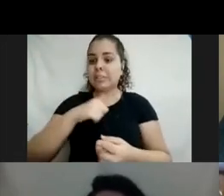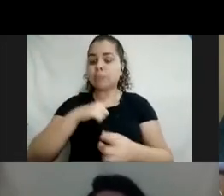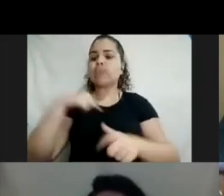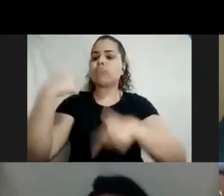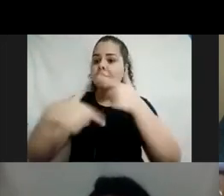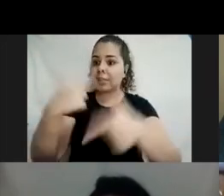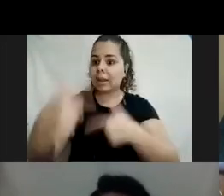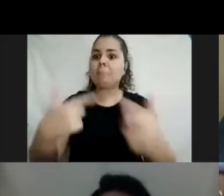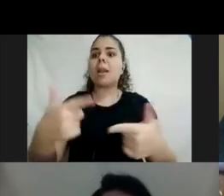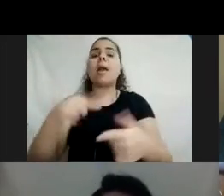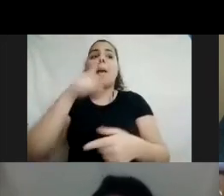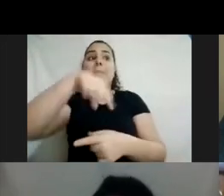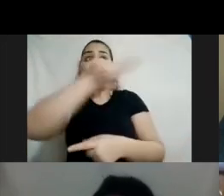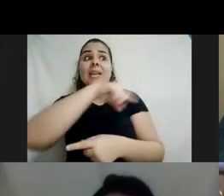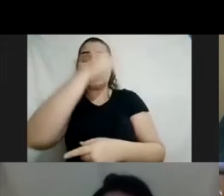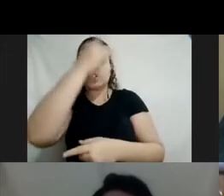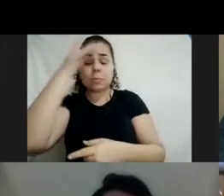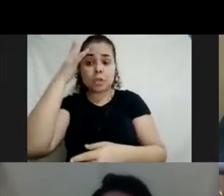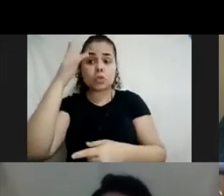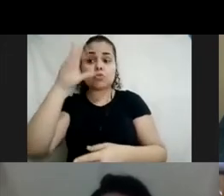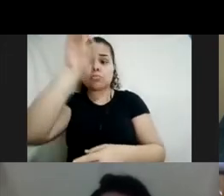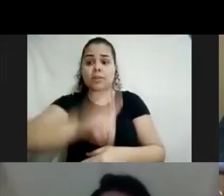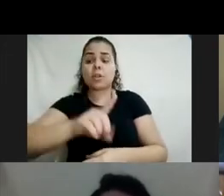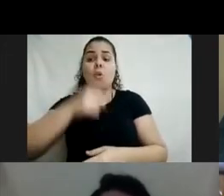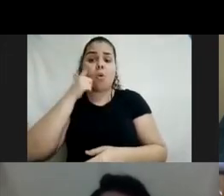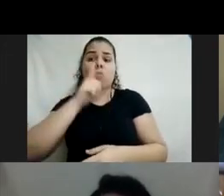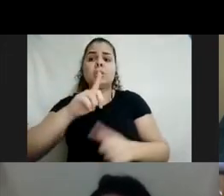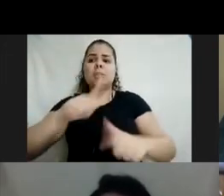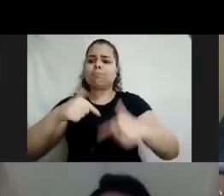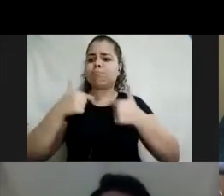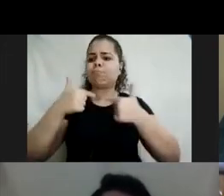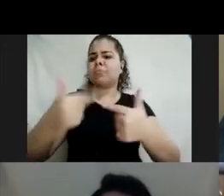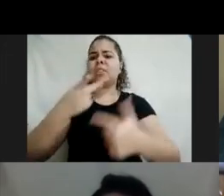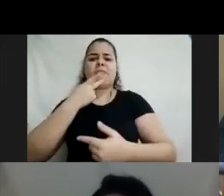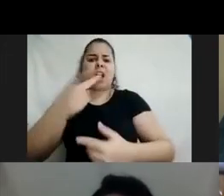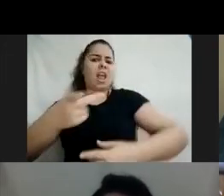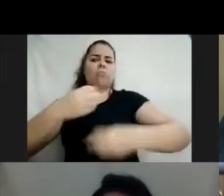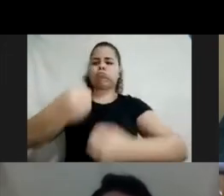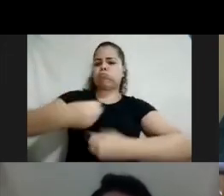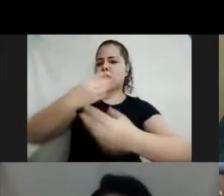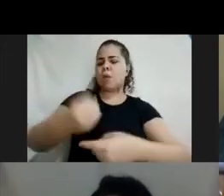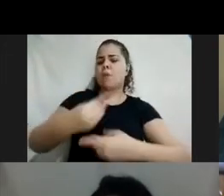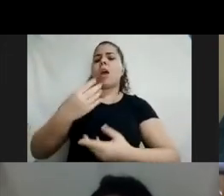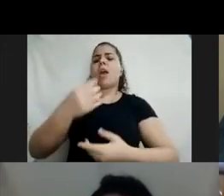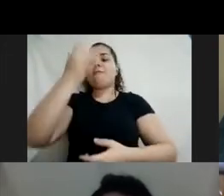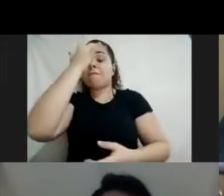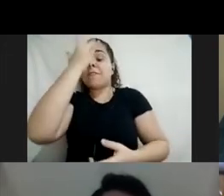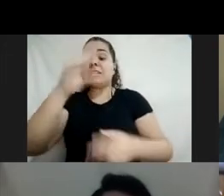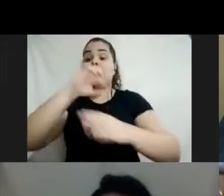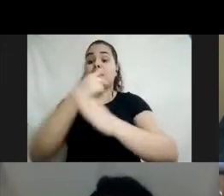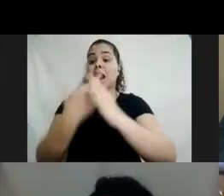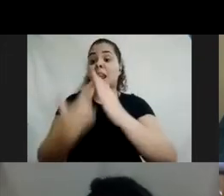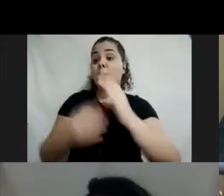porta aberta para as pessoas com deficiência se expressarem, falarem, a gente facilitar a linguagem, a